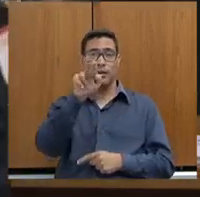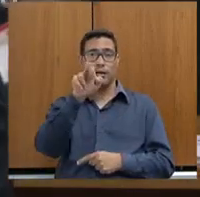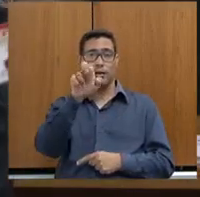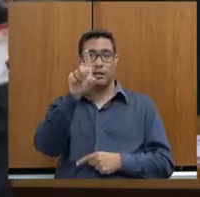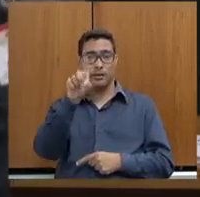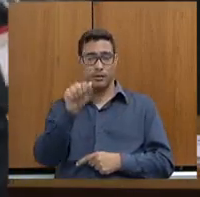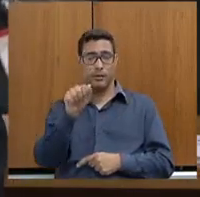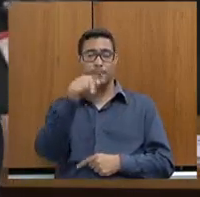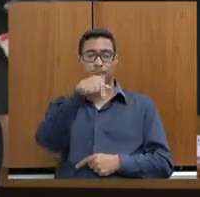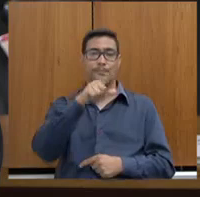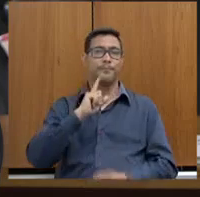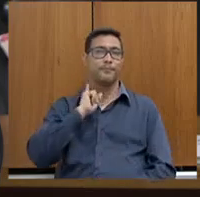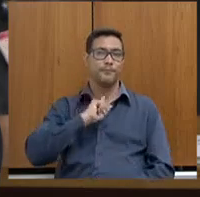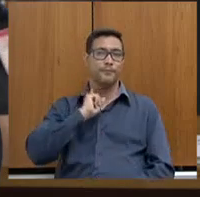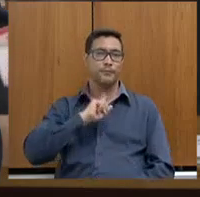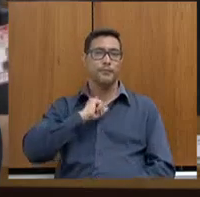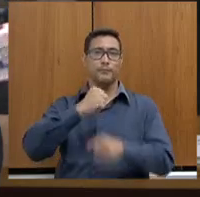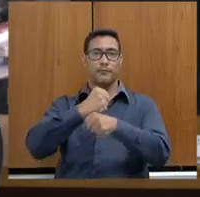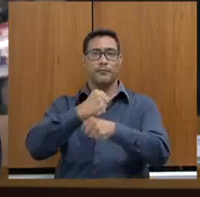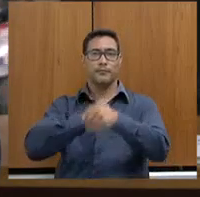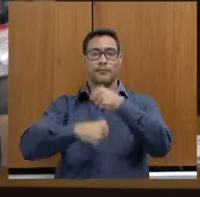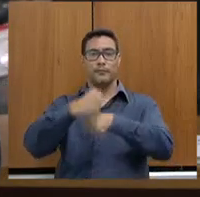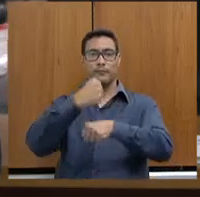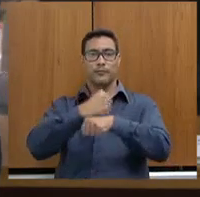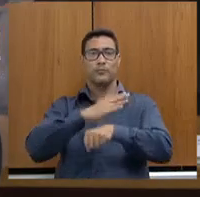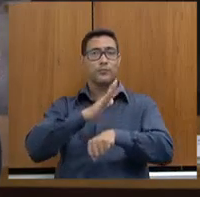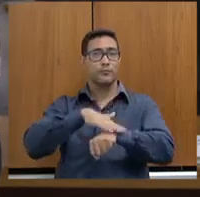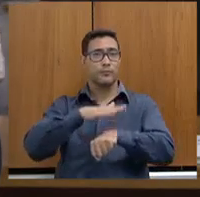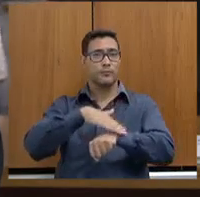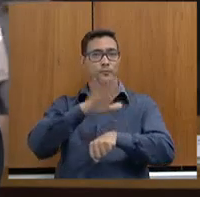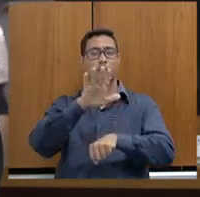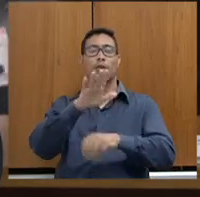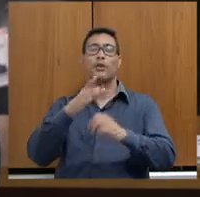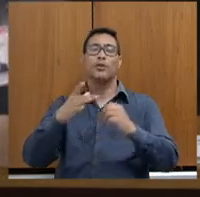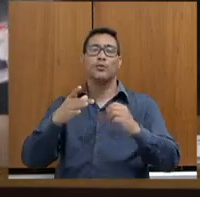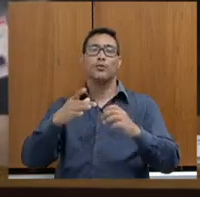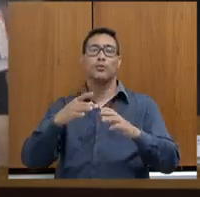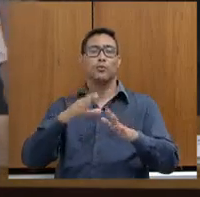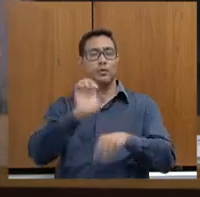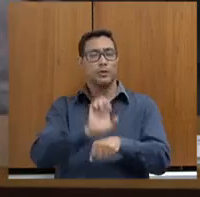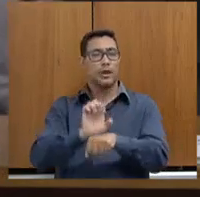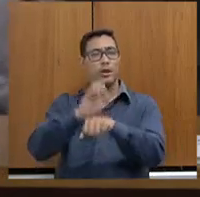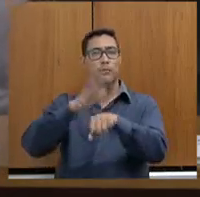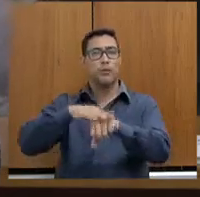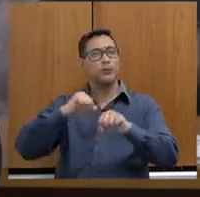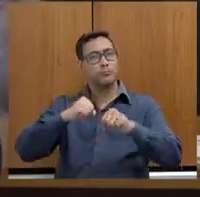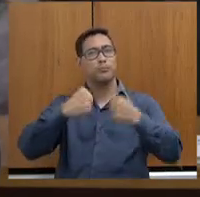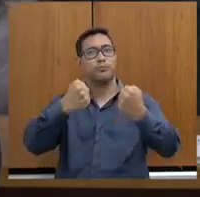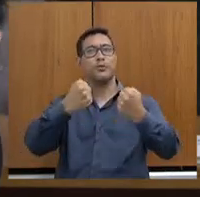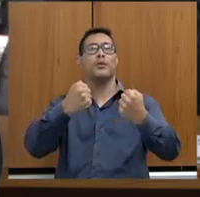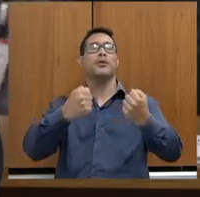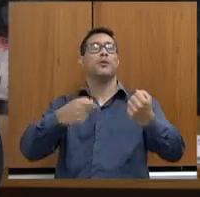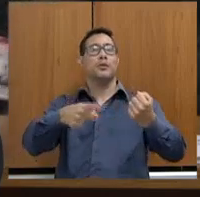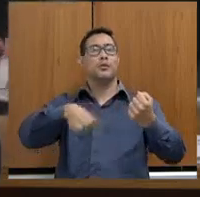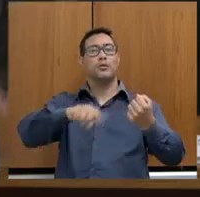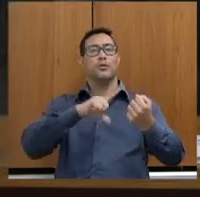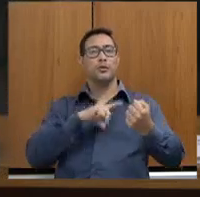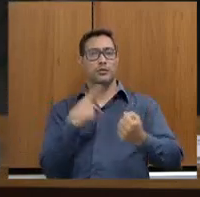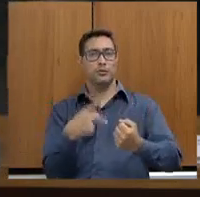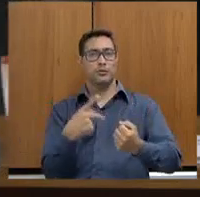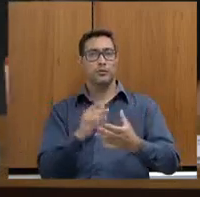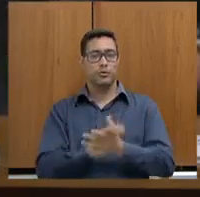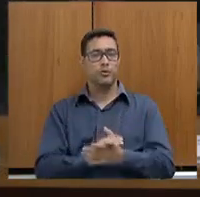Minas, no ano passado, foi considerado o estado mais seguro da federação. Isso graças, obviamente, à integração das nossas forças.